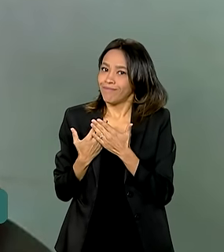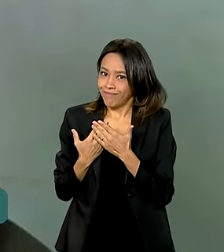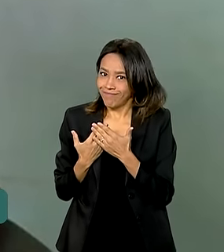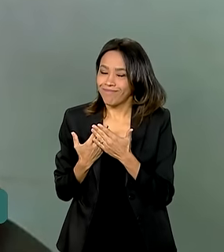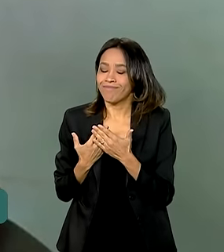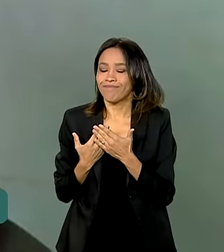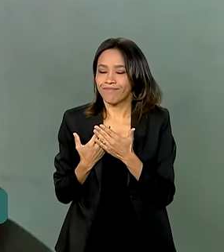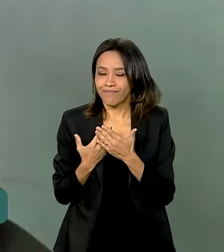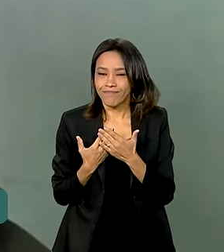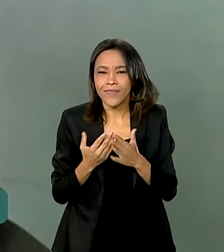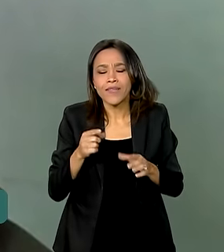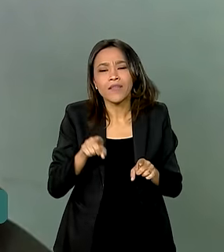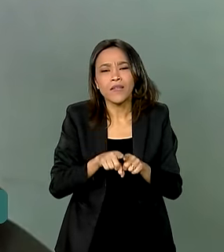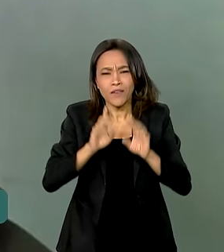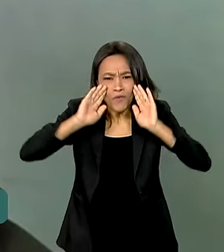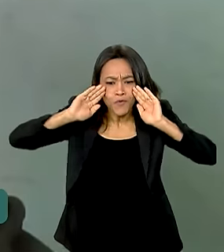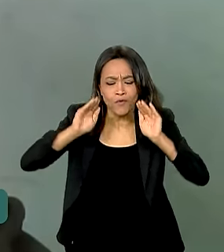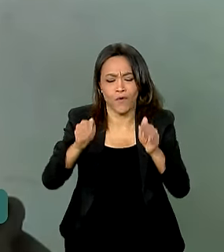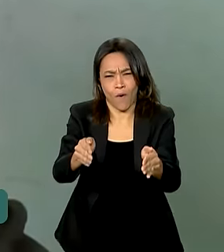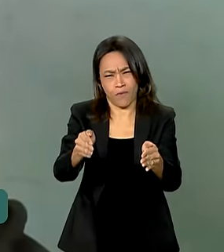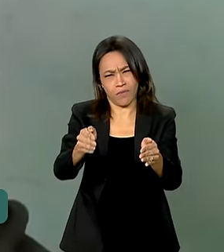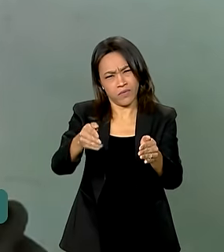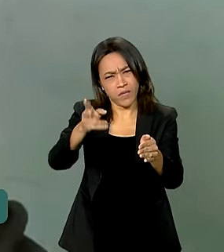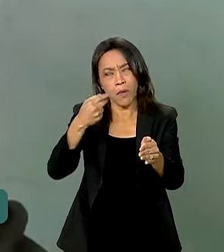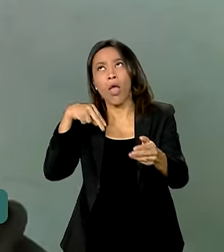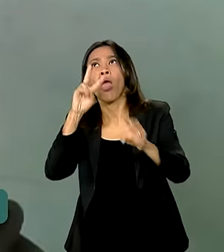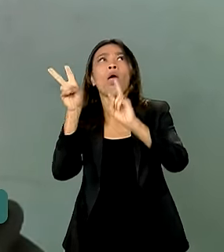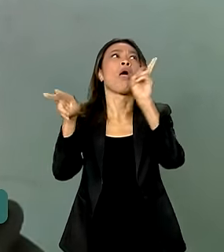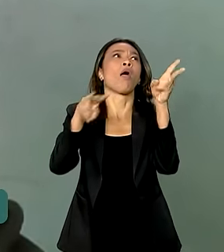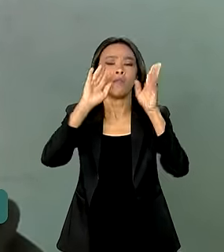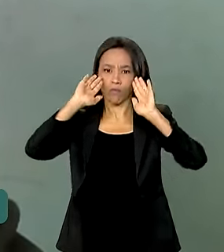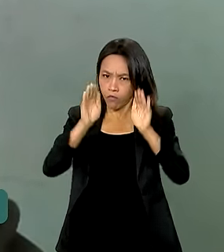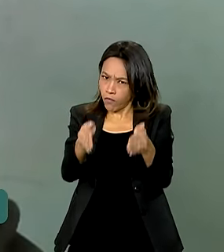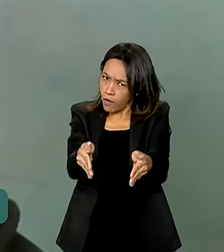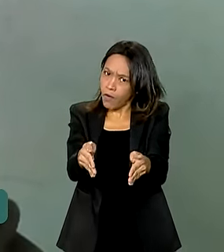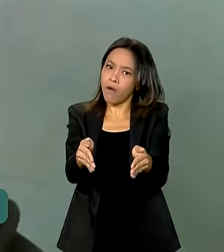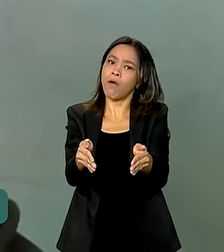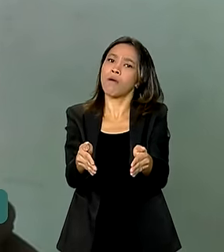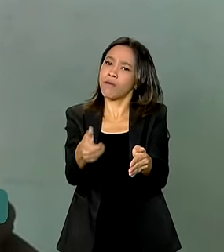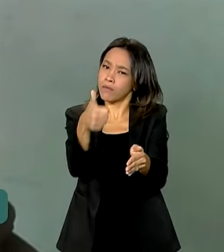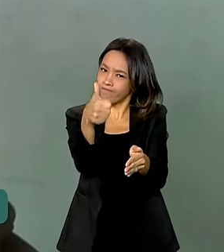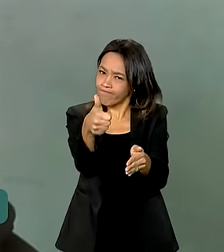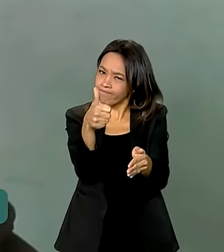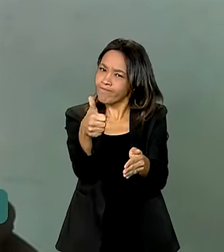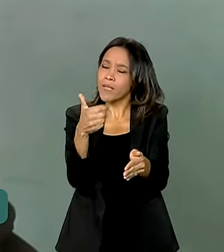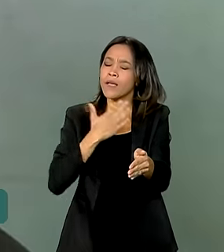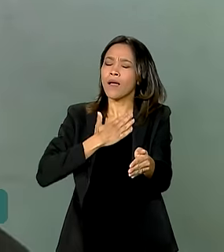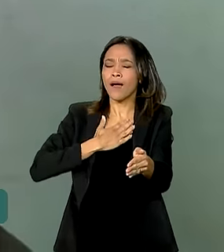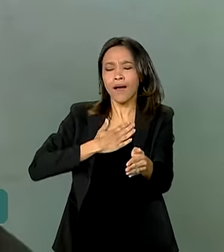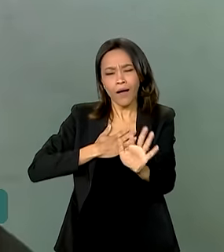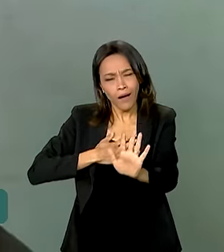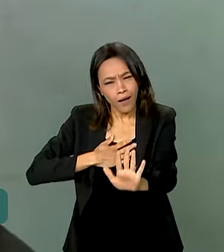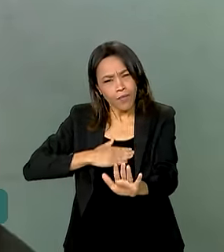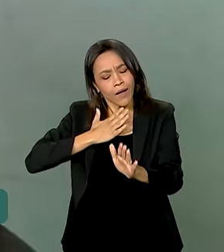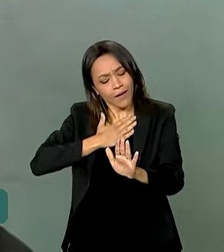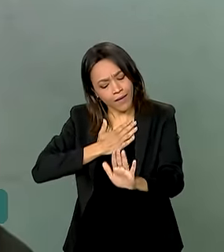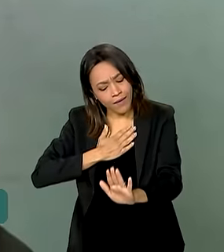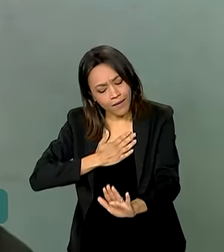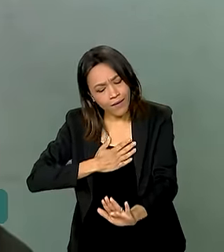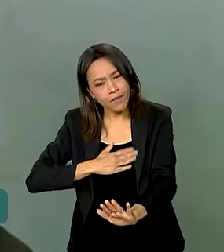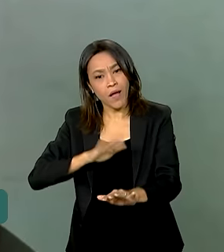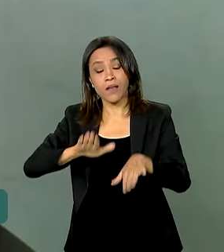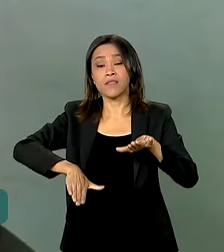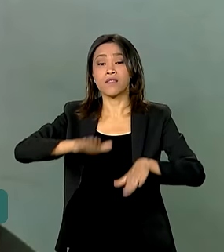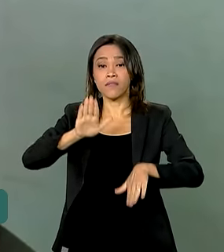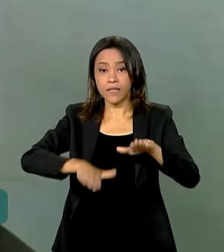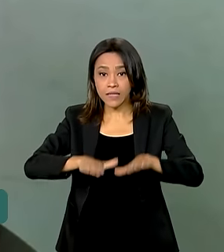E o foco, sempre tentar manter foco naquilo que a gente quer, mas a tranquilidade também é boa, porque às vezes